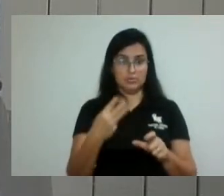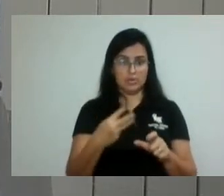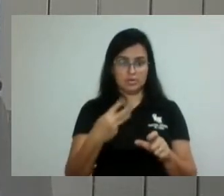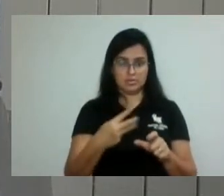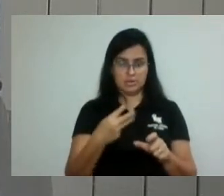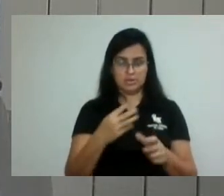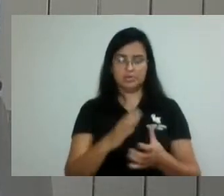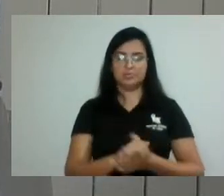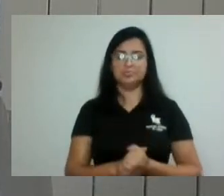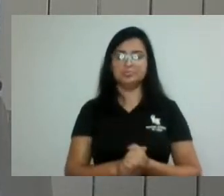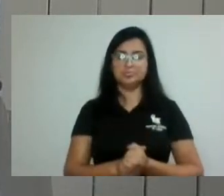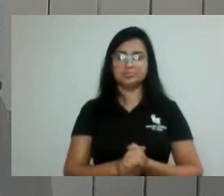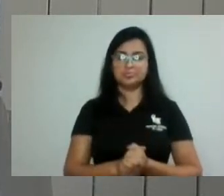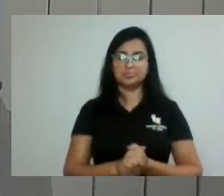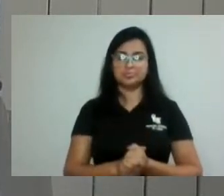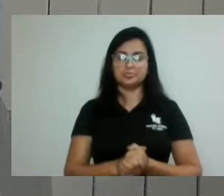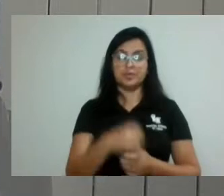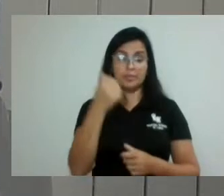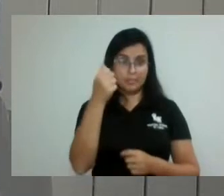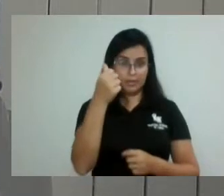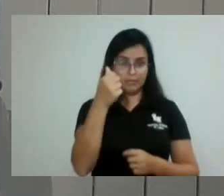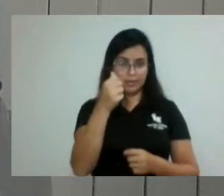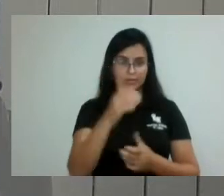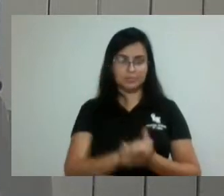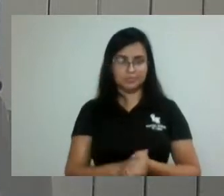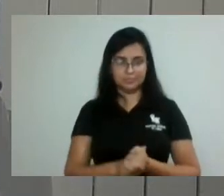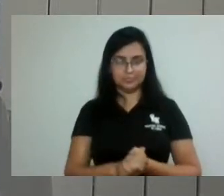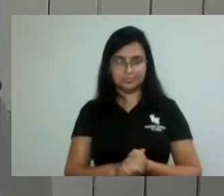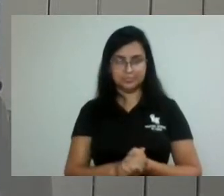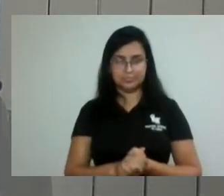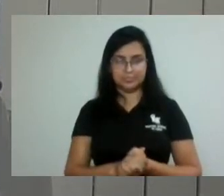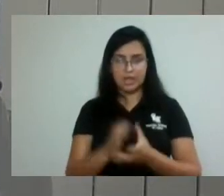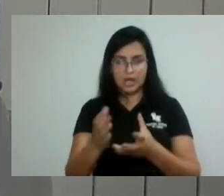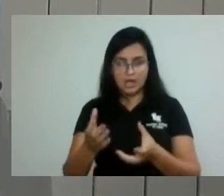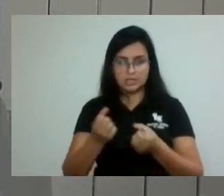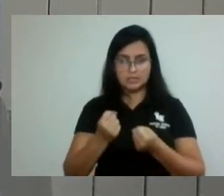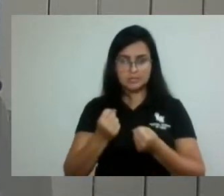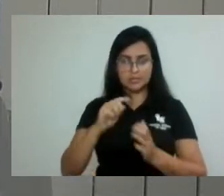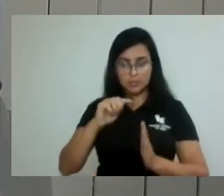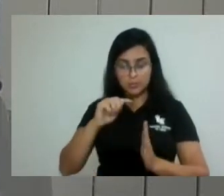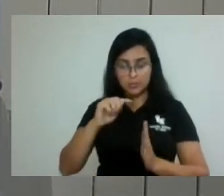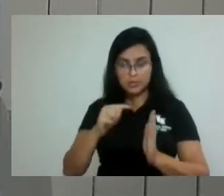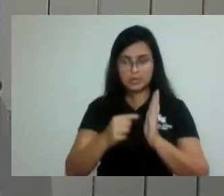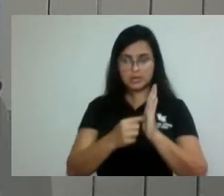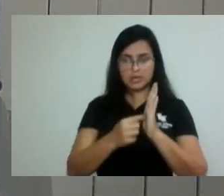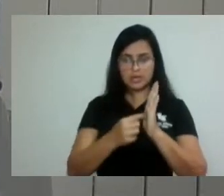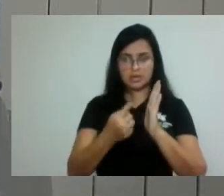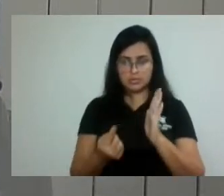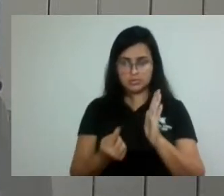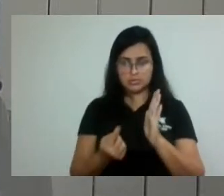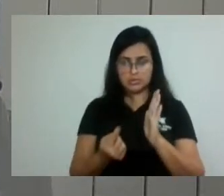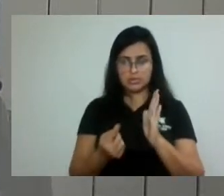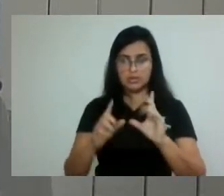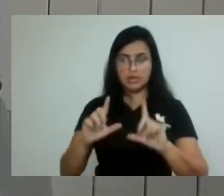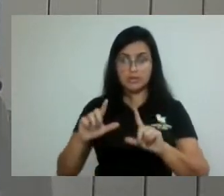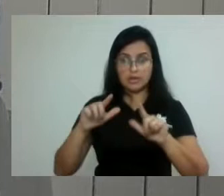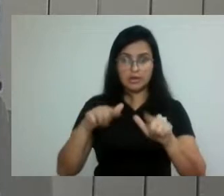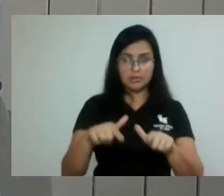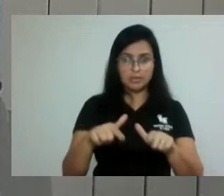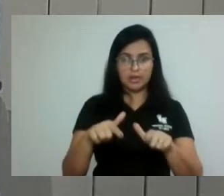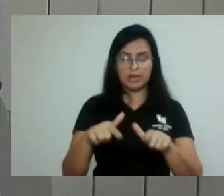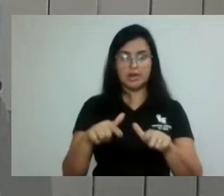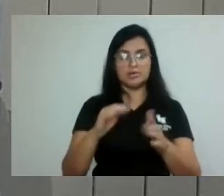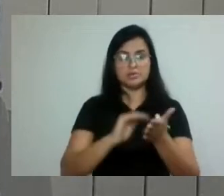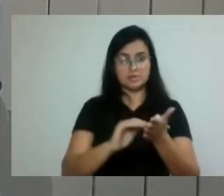Primeiro, recebida a denúncia, a ouvidoria geral do município deverá encaminhar a mesma para a Secretaria Municipal de